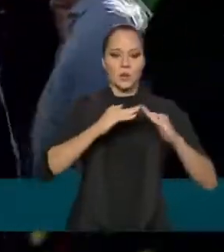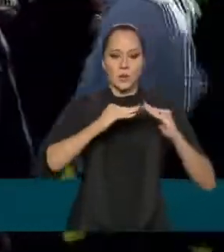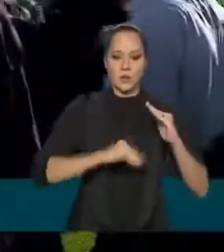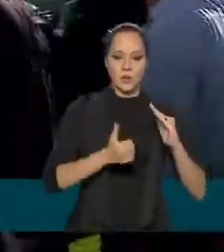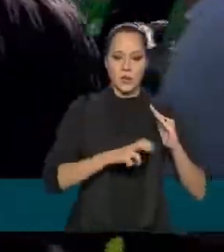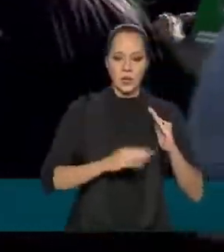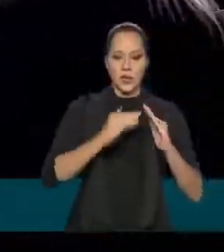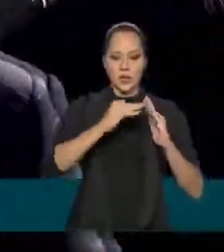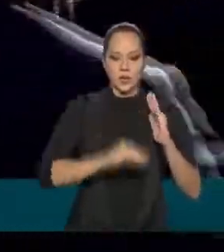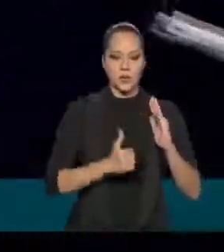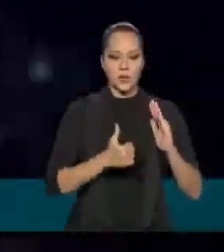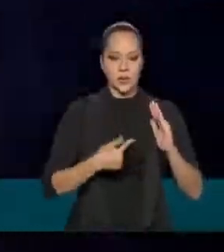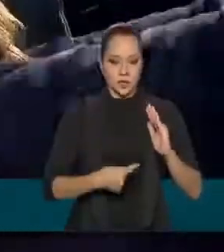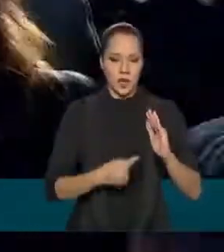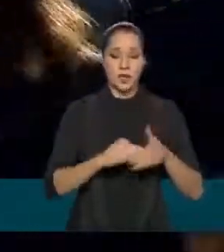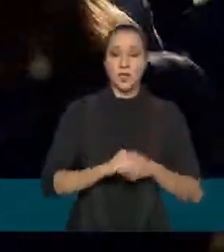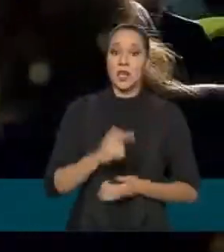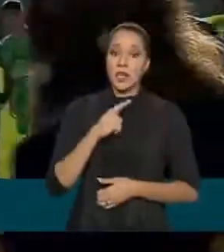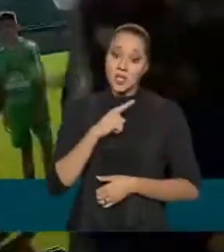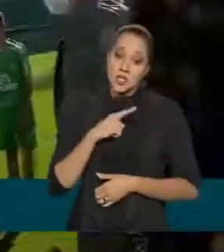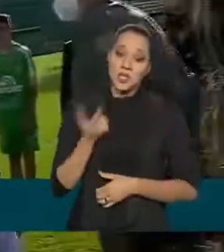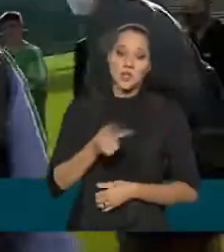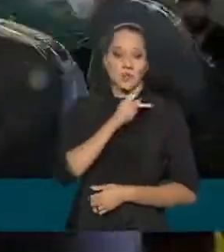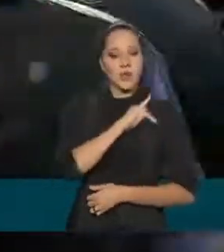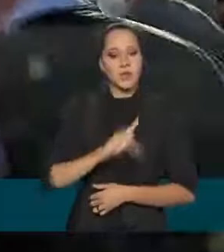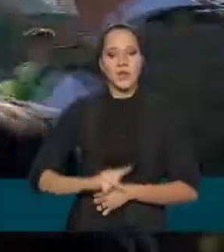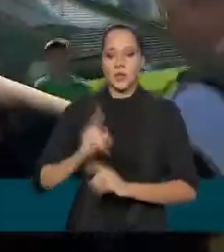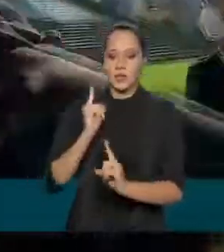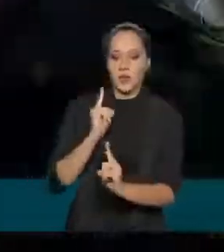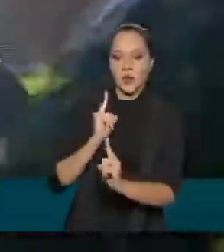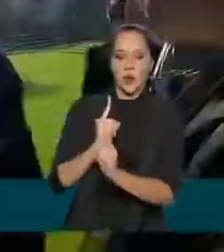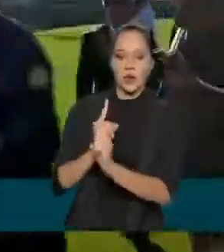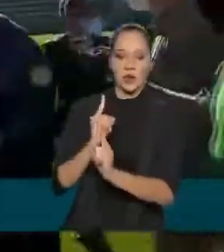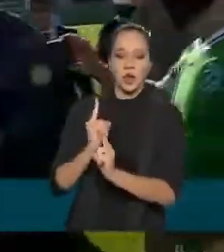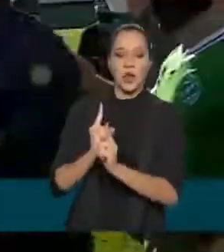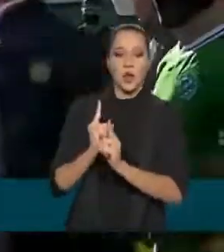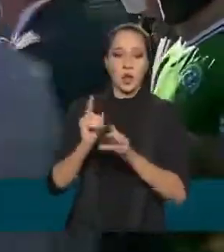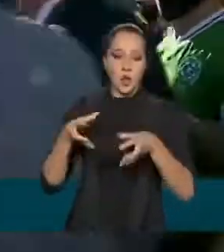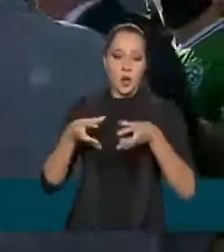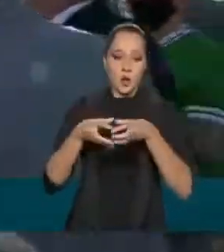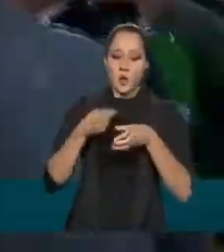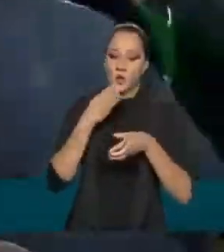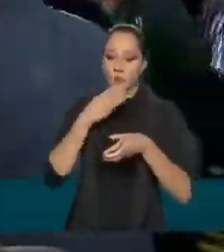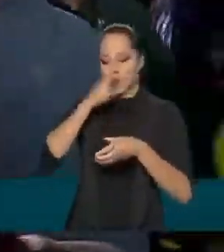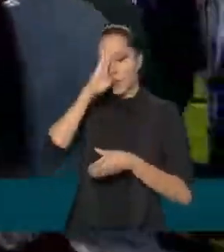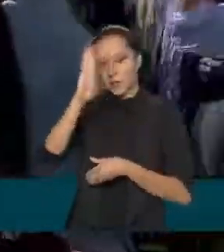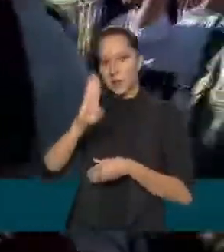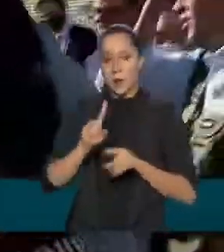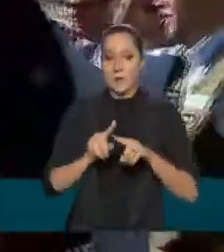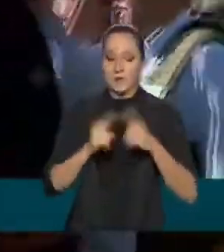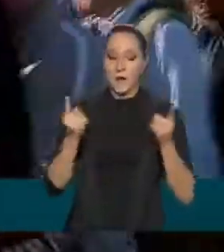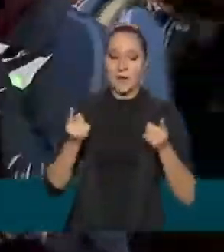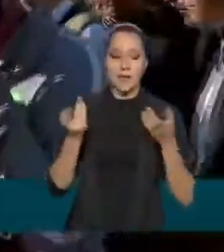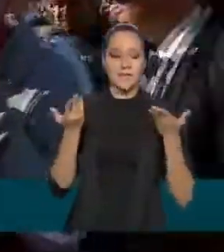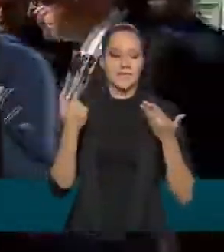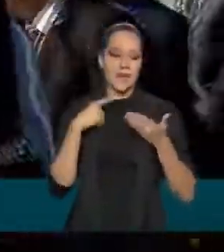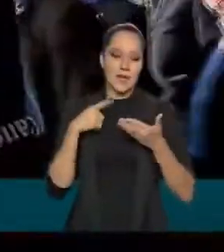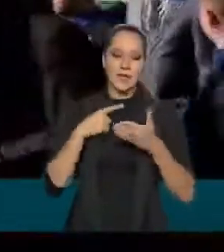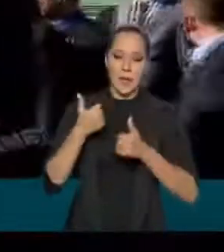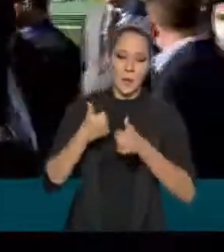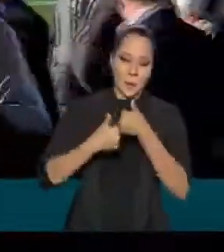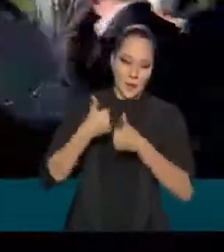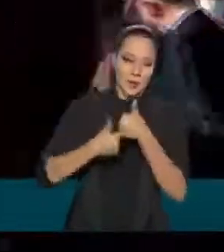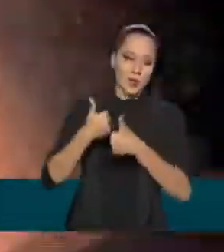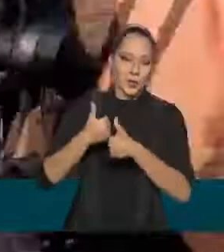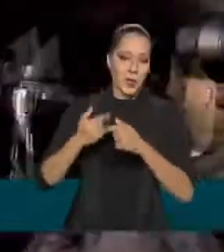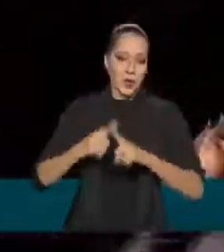-17. Havia uma previsão do presidente encontrar com o time principal, porém, o clube tem uma partida pelo